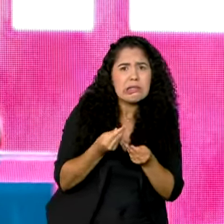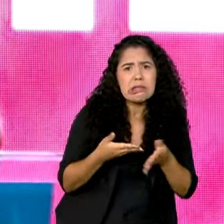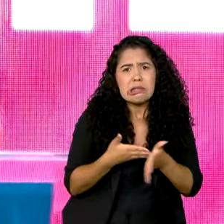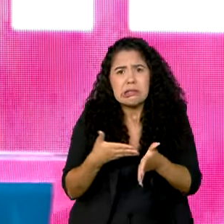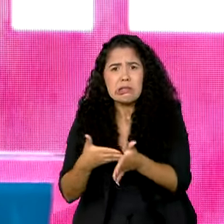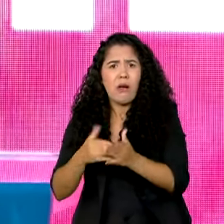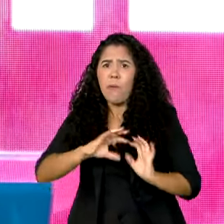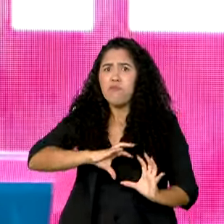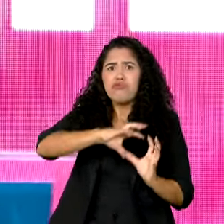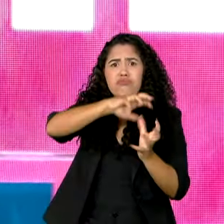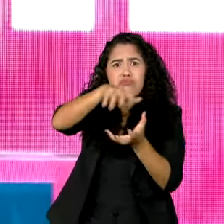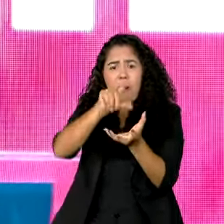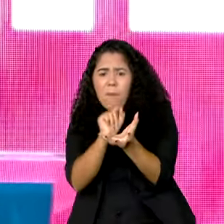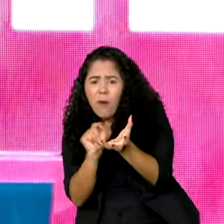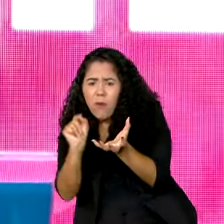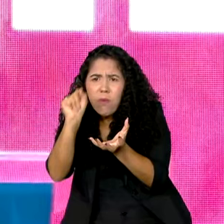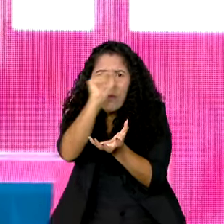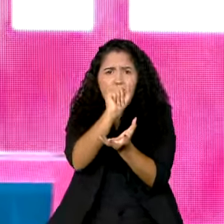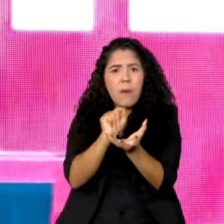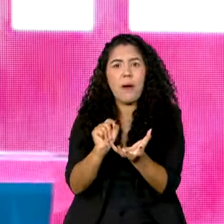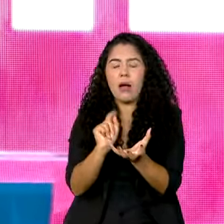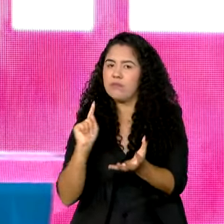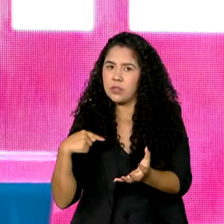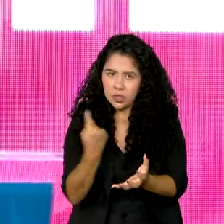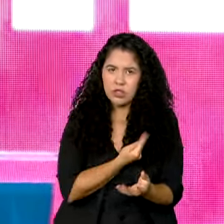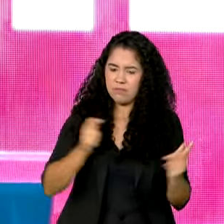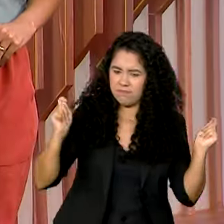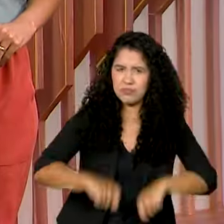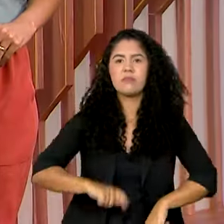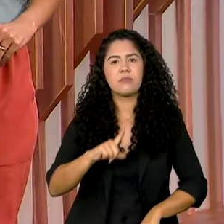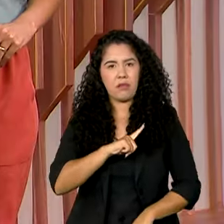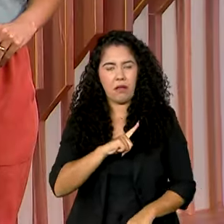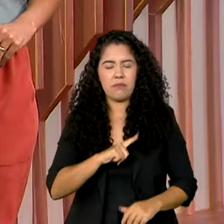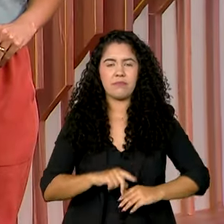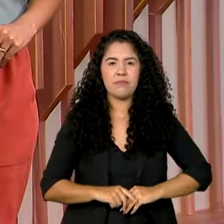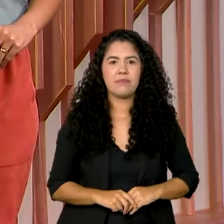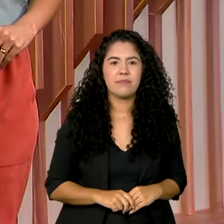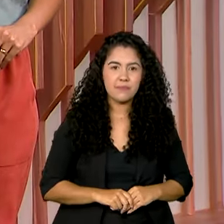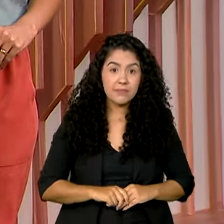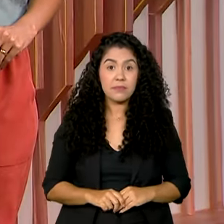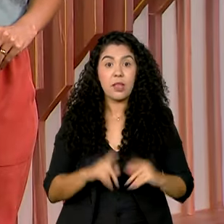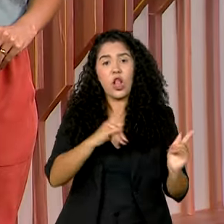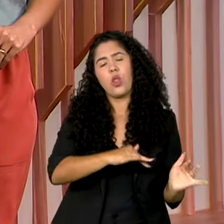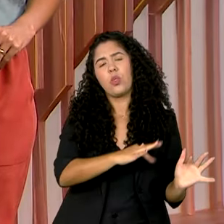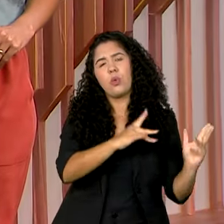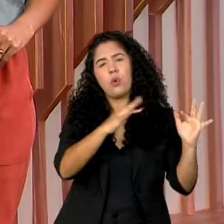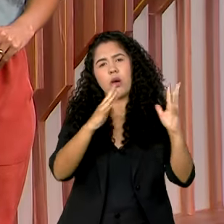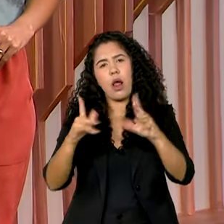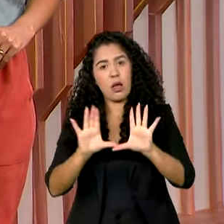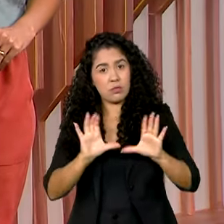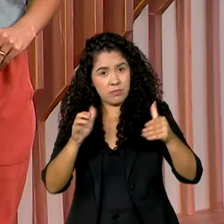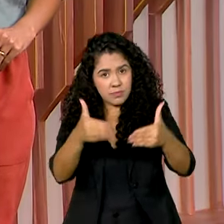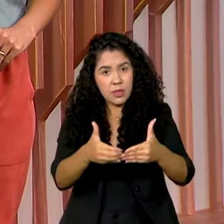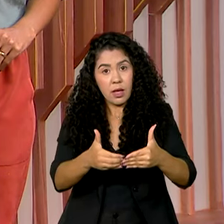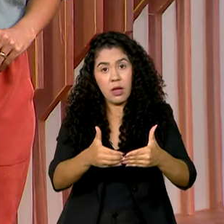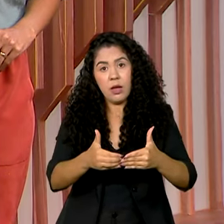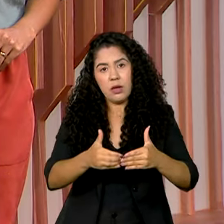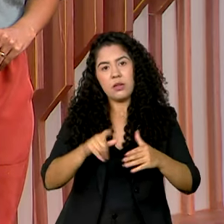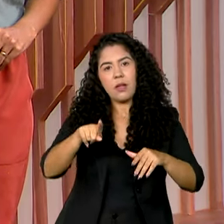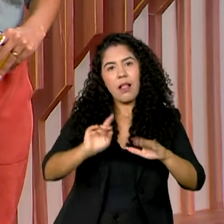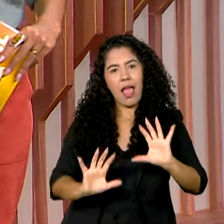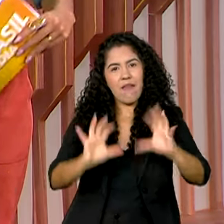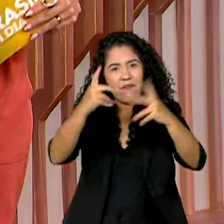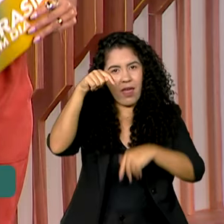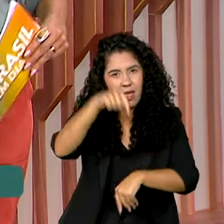e nós temos mercado para isso. É, durante o Fórum Empresarial Brasil-México, o